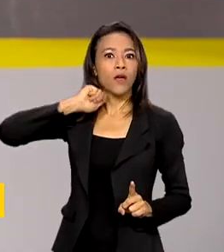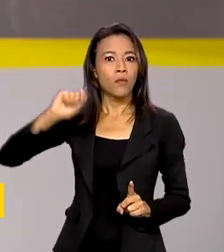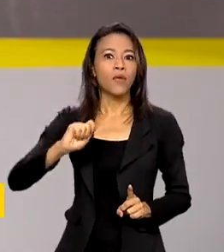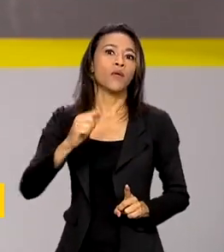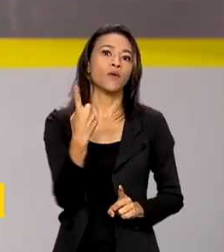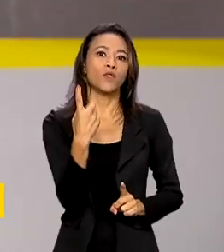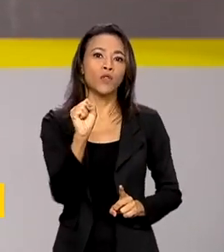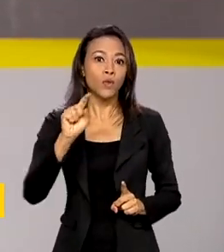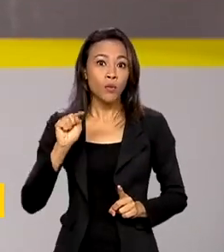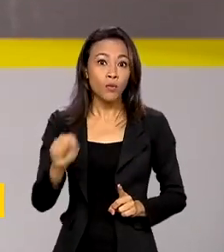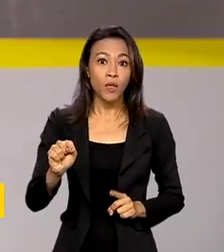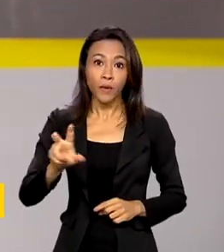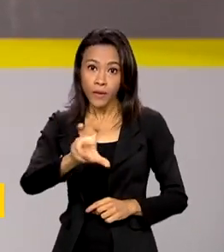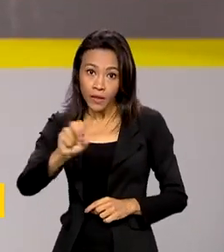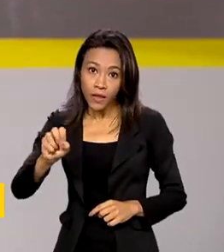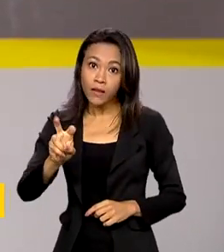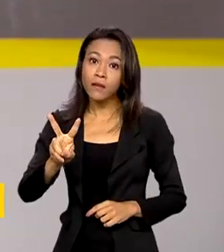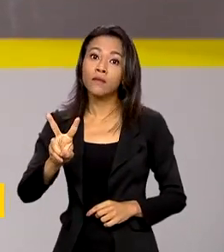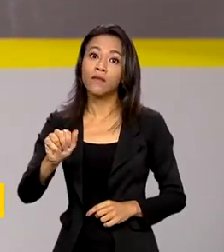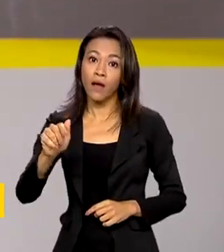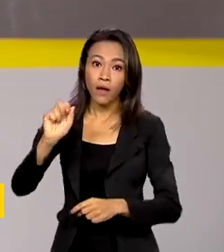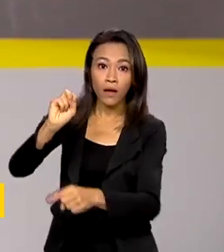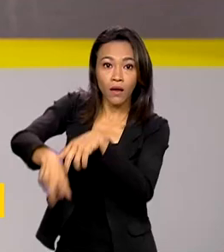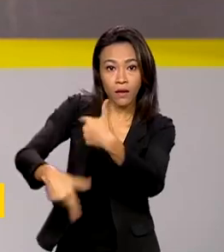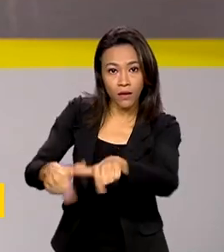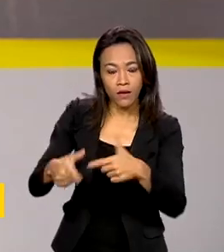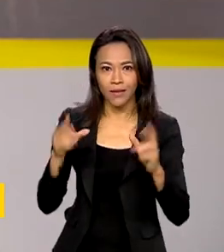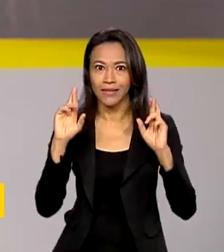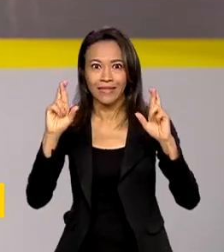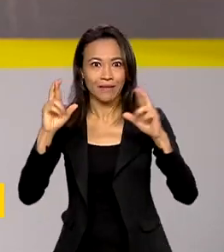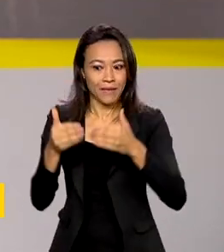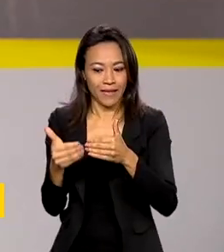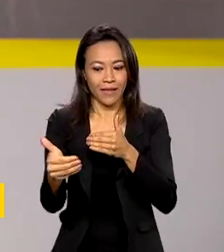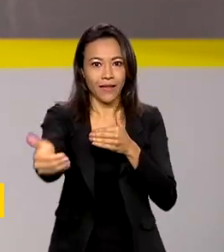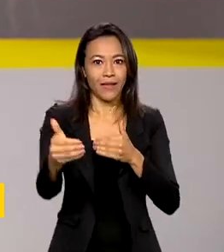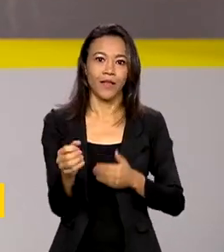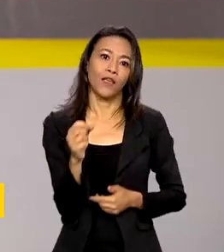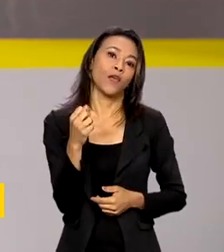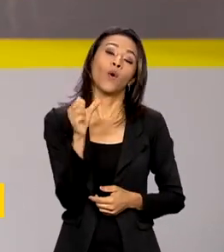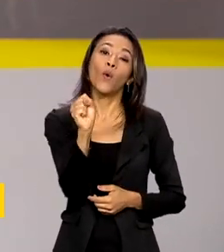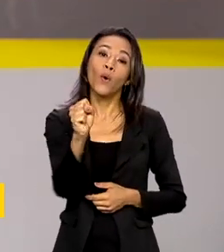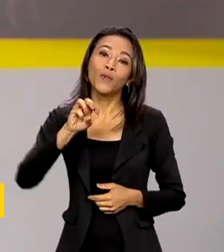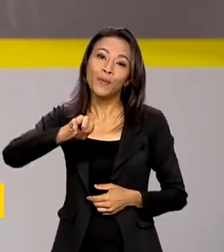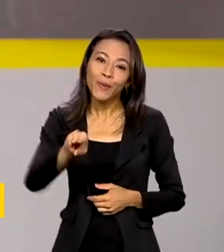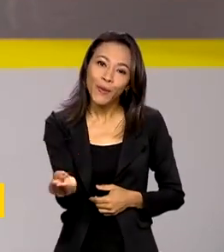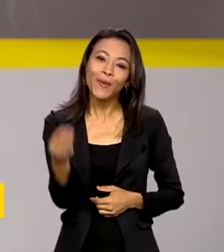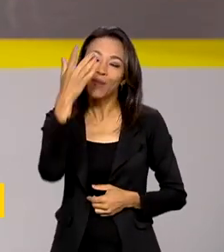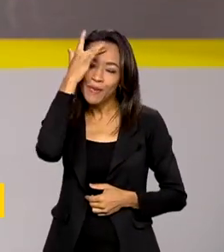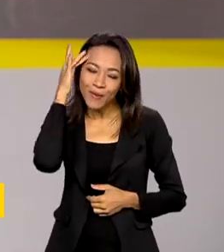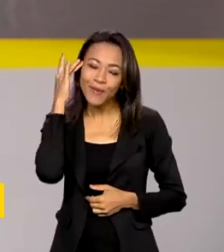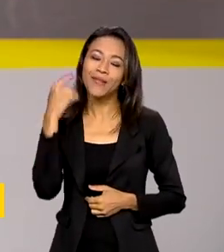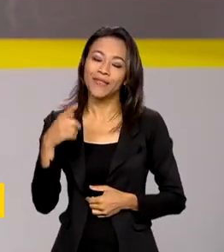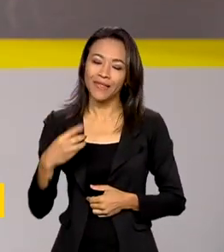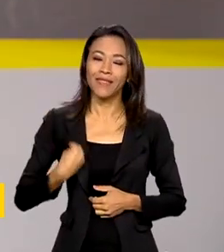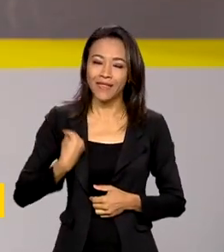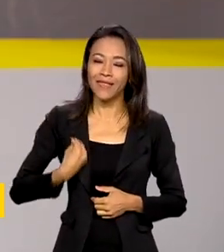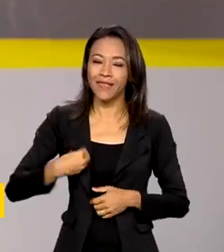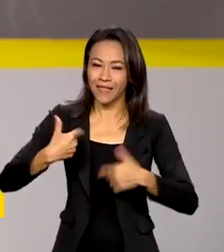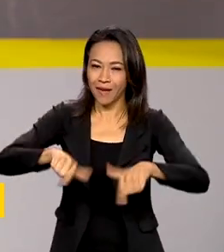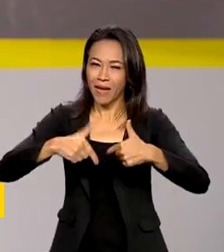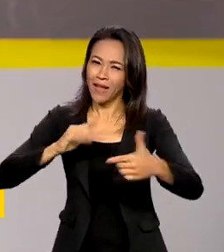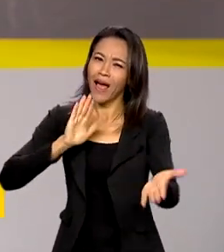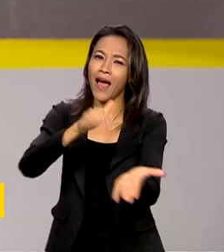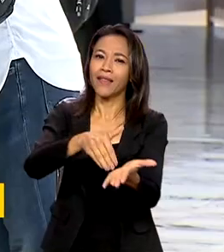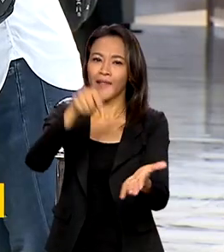novas vagas de emprego. A expectativa é de que 8 milhões de pessoas estejam trabalhando no setor até o fim deste